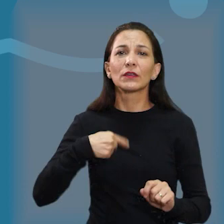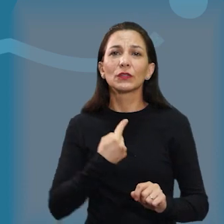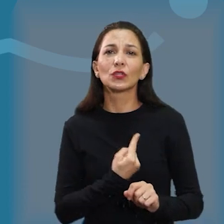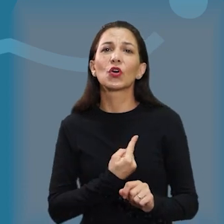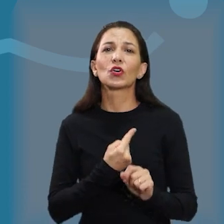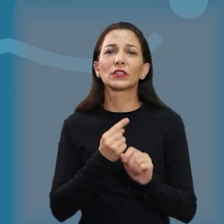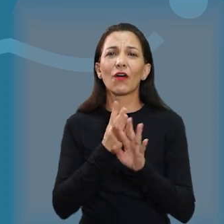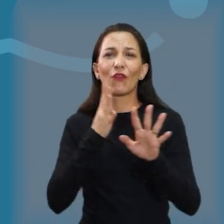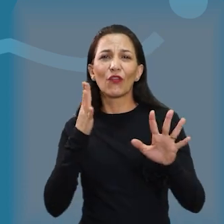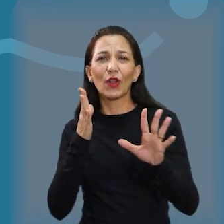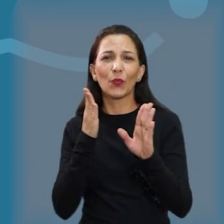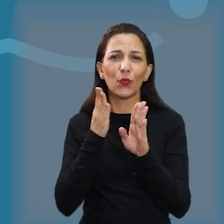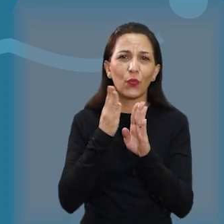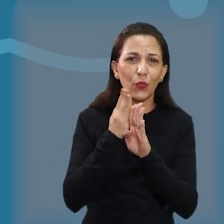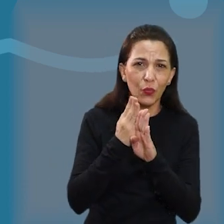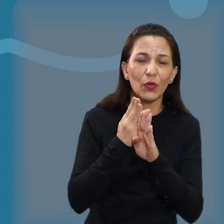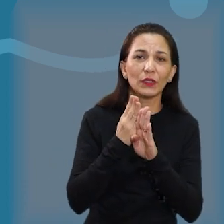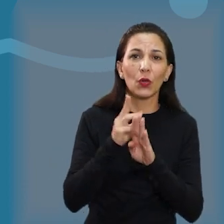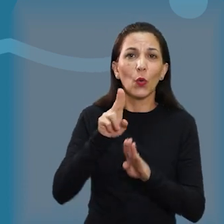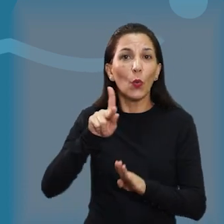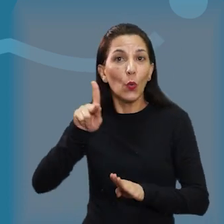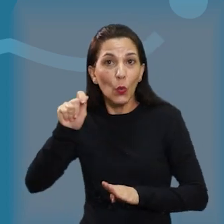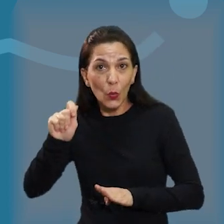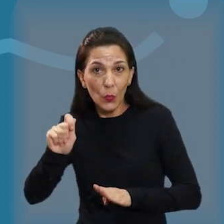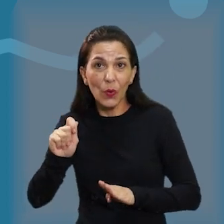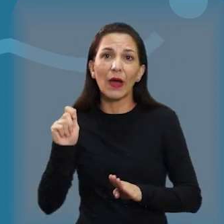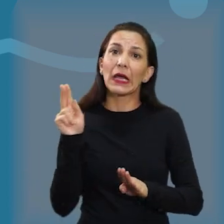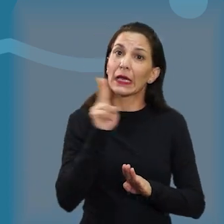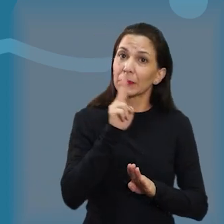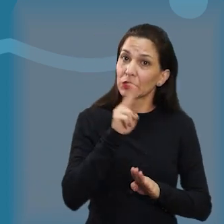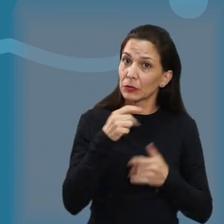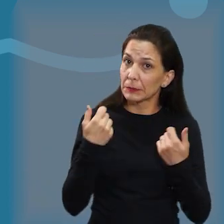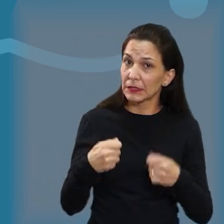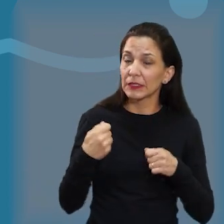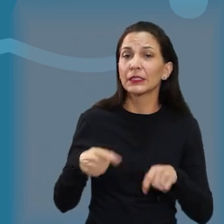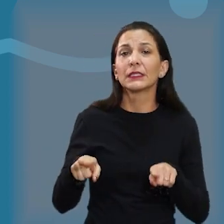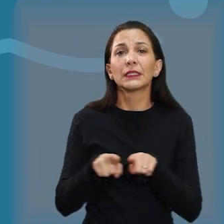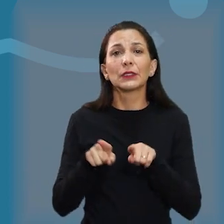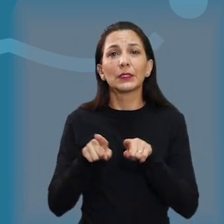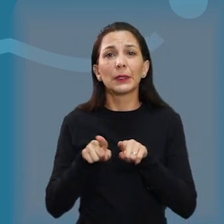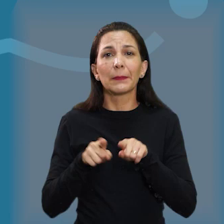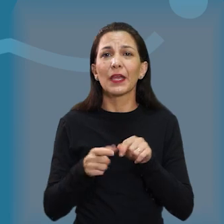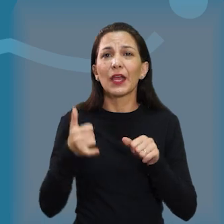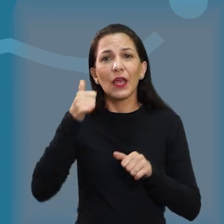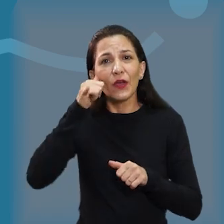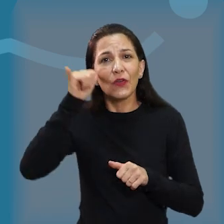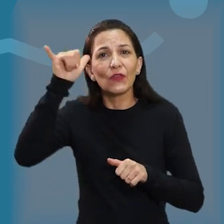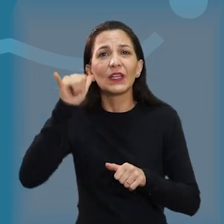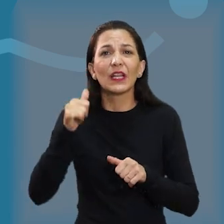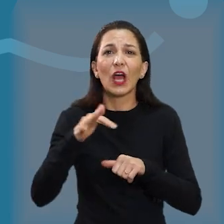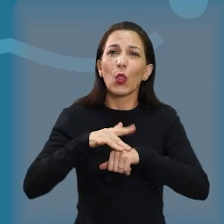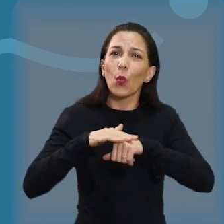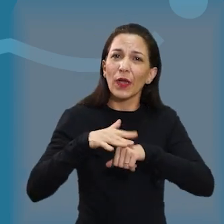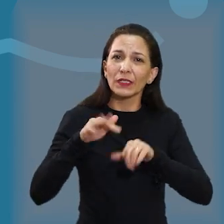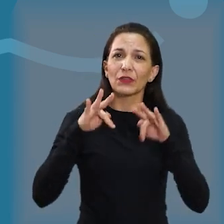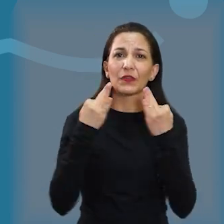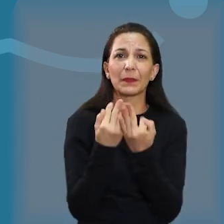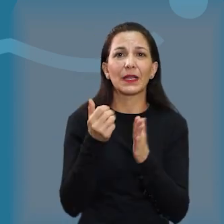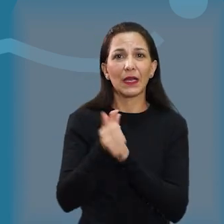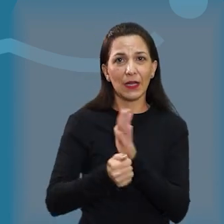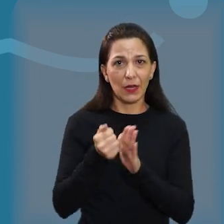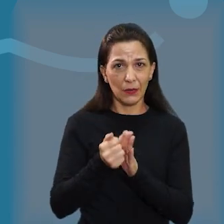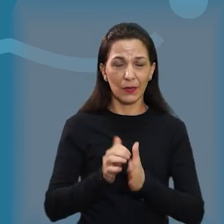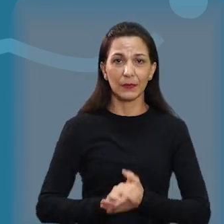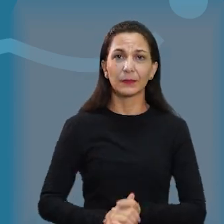permitindo com que a gente desafogue o atendimento nas UPAs, que é um atendimento emergencial e trazendo a prevenção